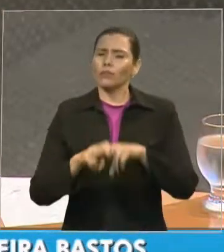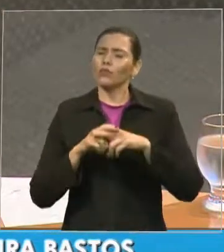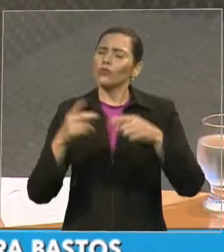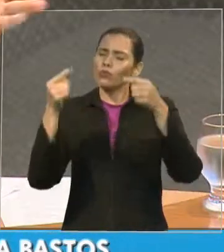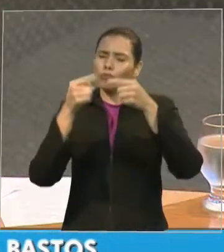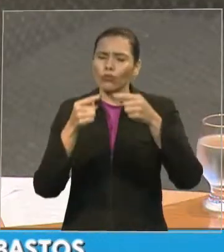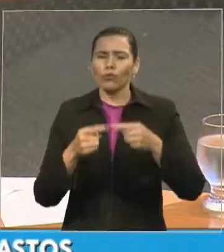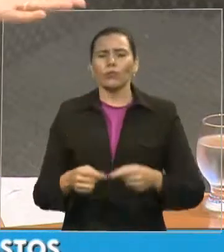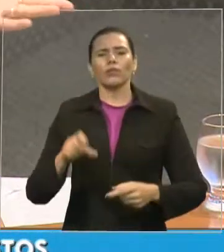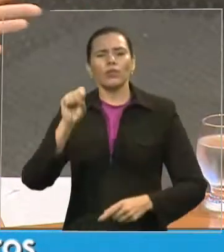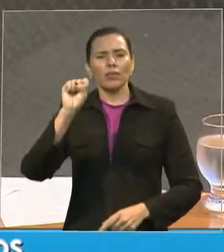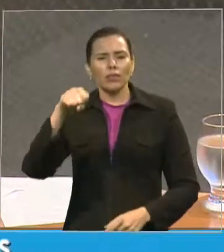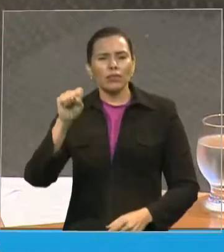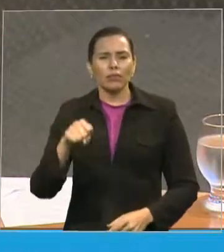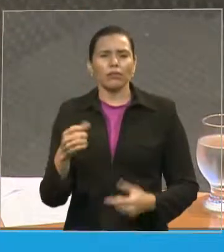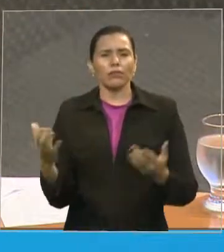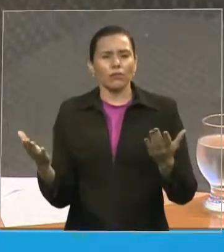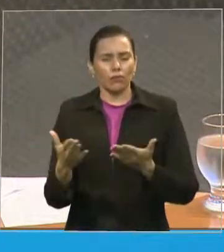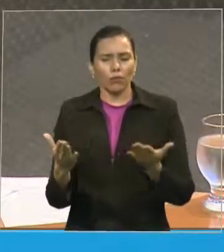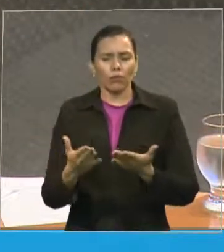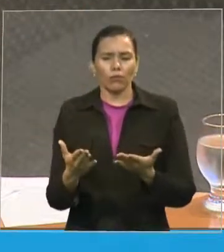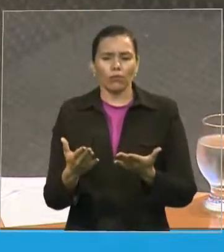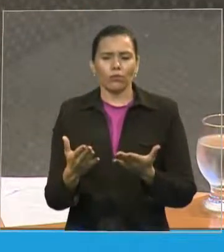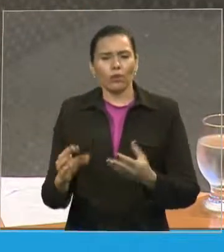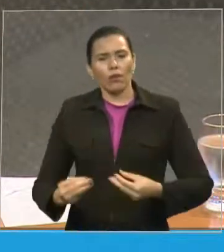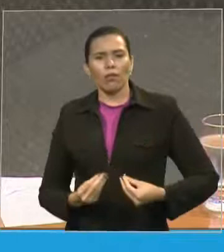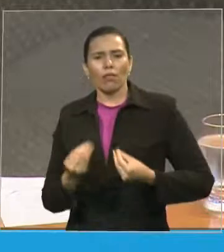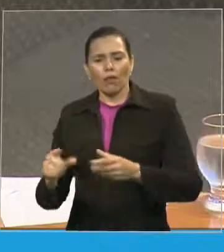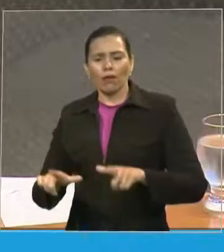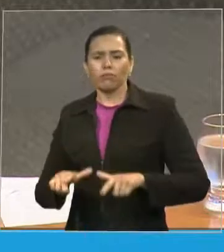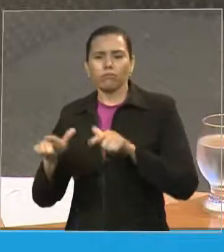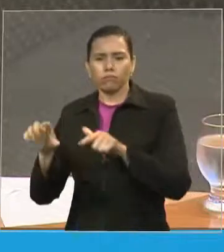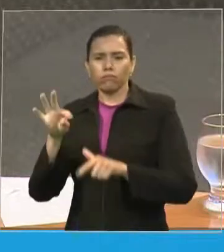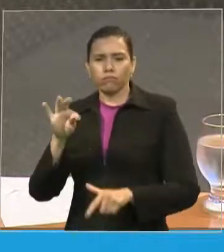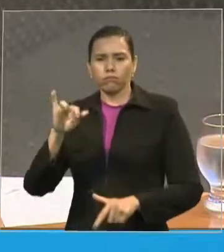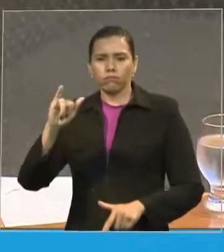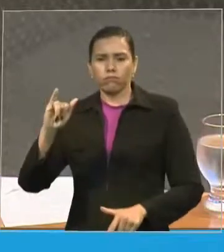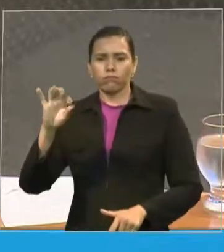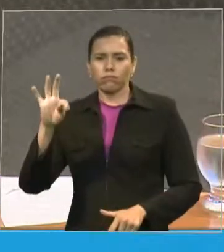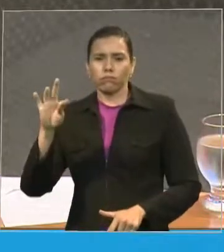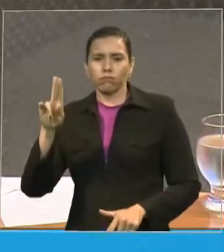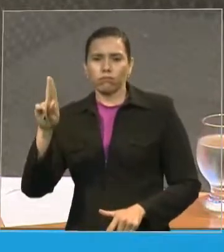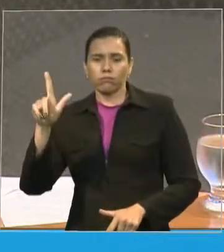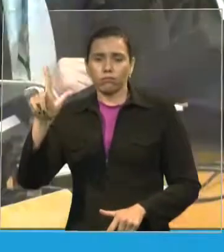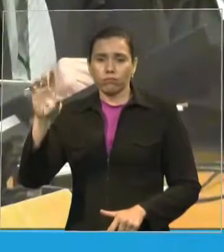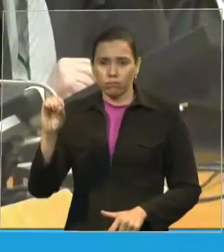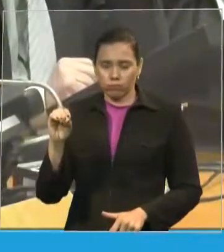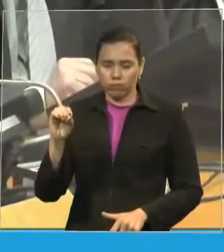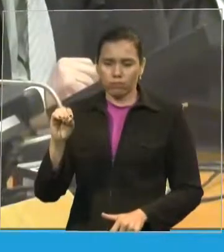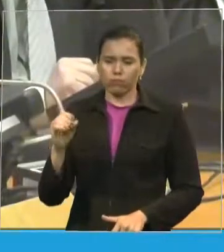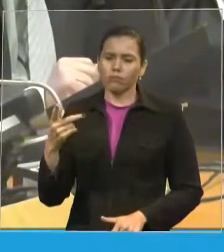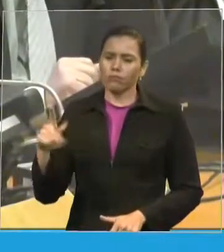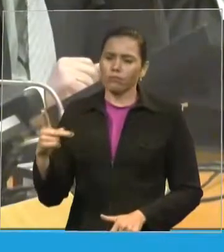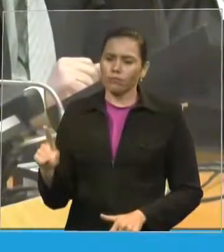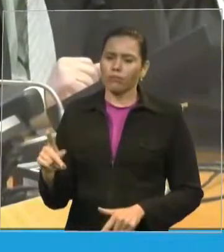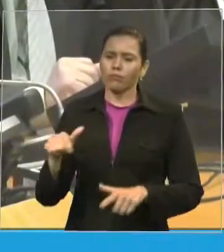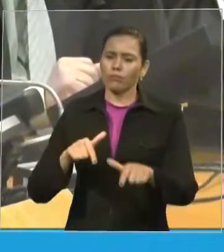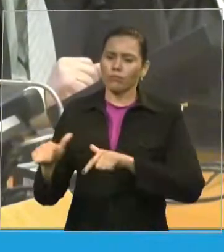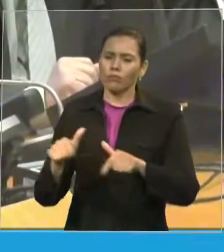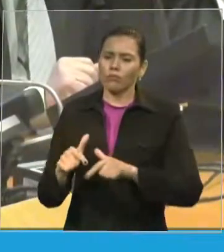pessoa por todo esse trabalho que desenvolveu no nosso Estado.